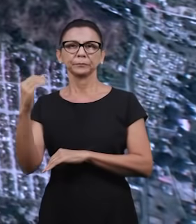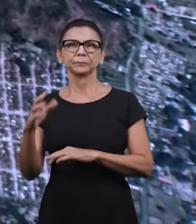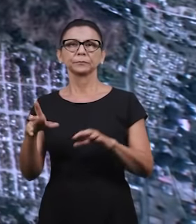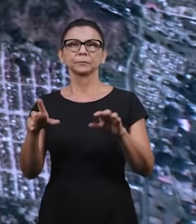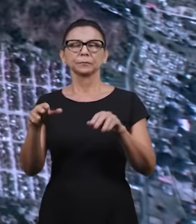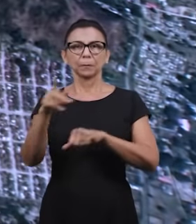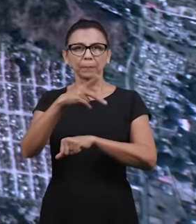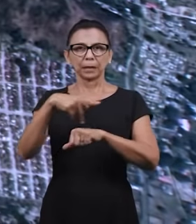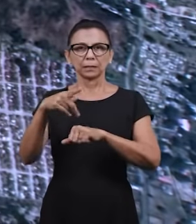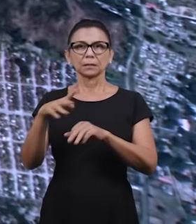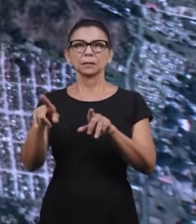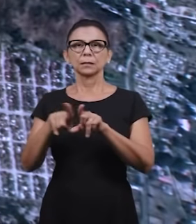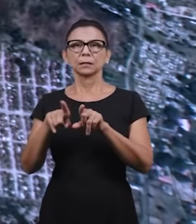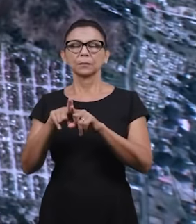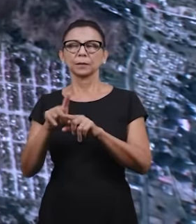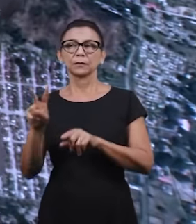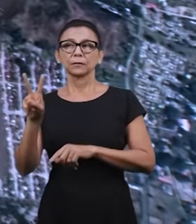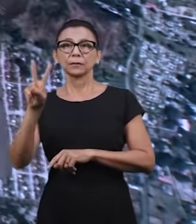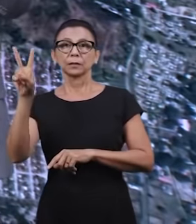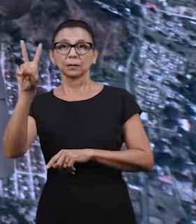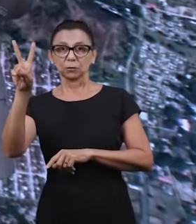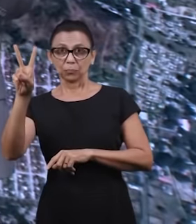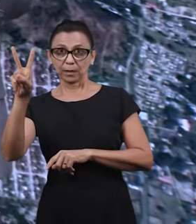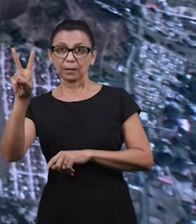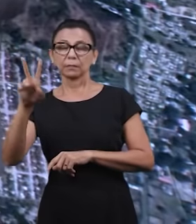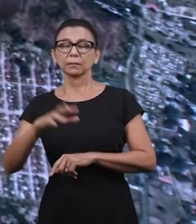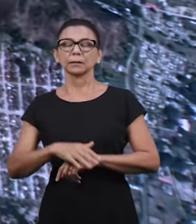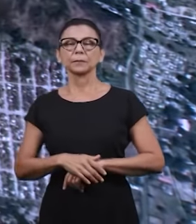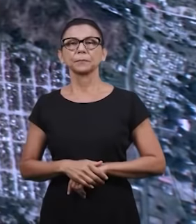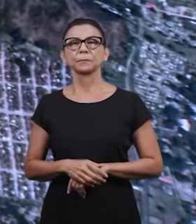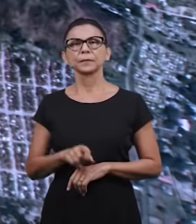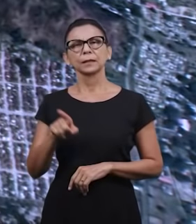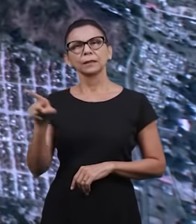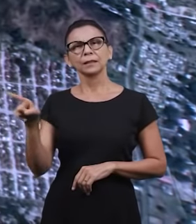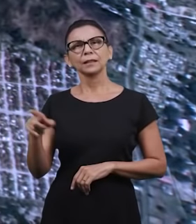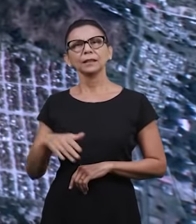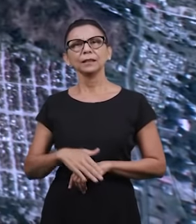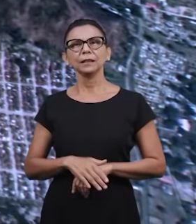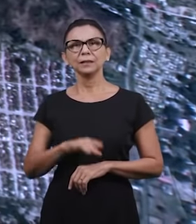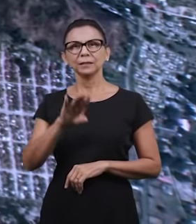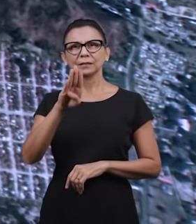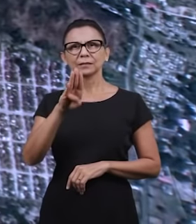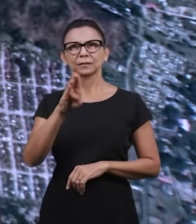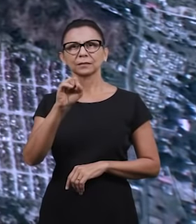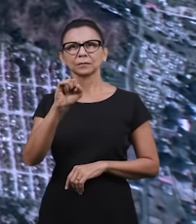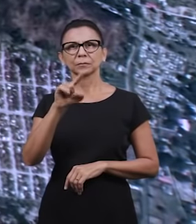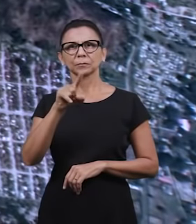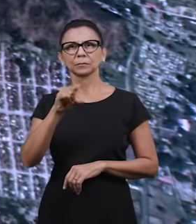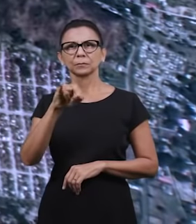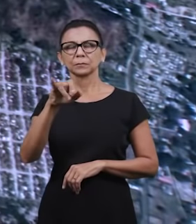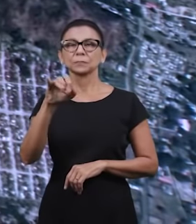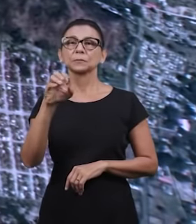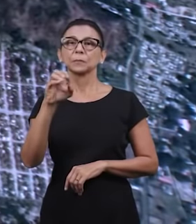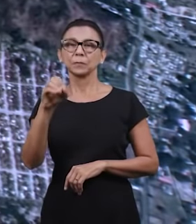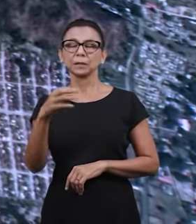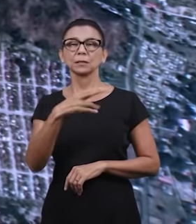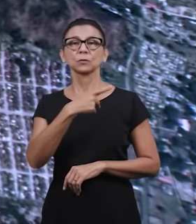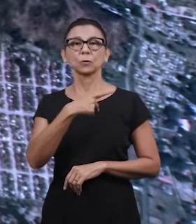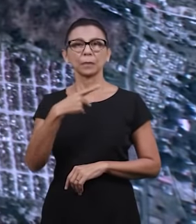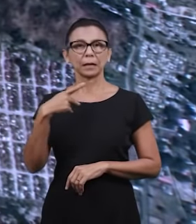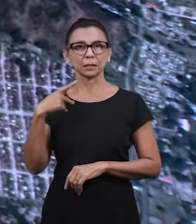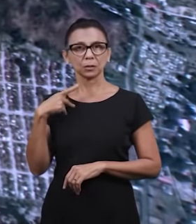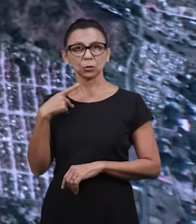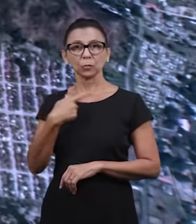mas também ali na Venezuela especificamente o pastor Lucimar Bízio é que tem cuidado mais